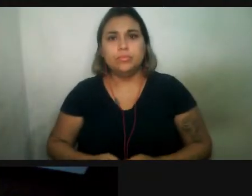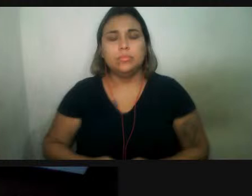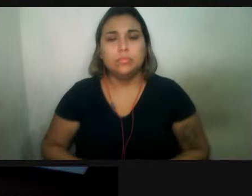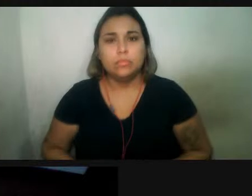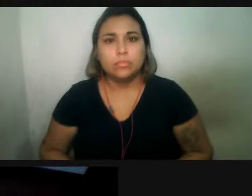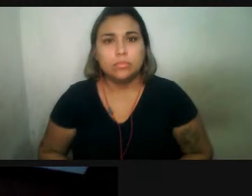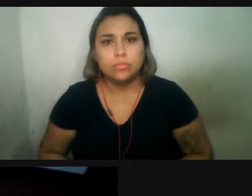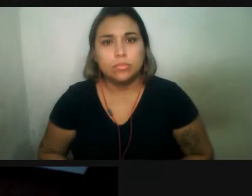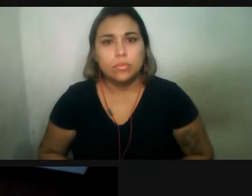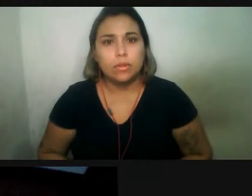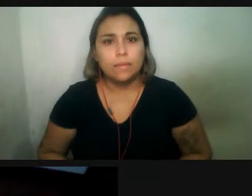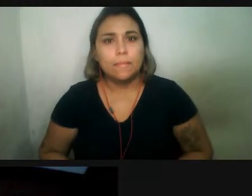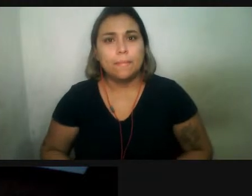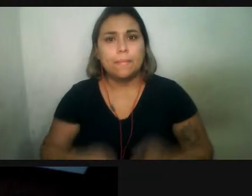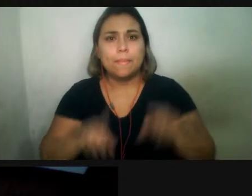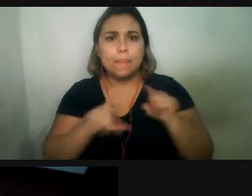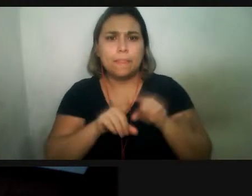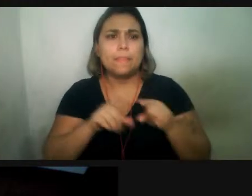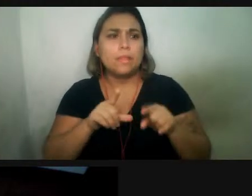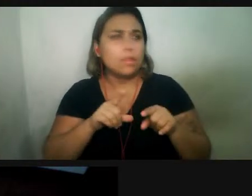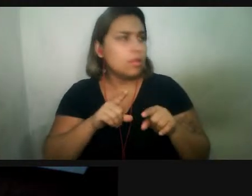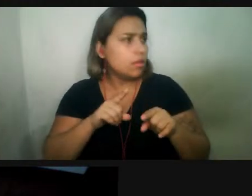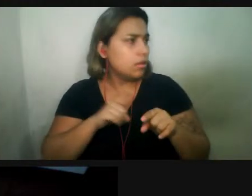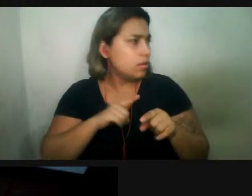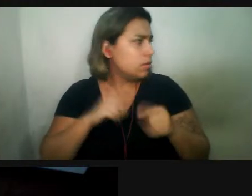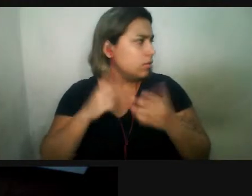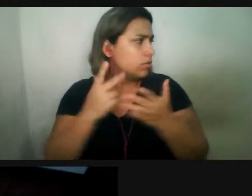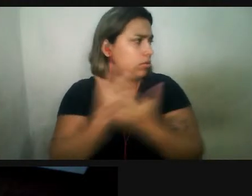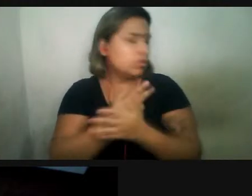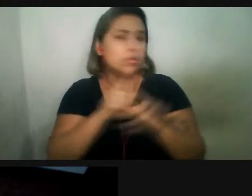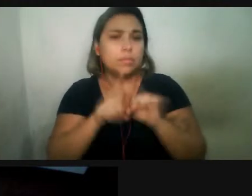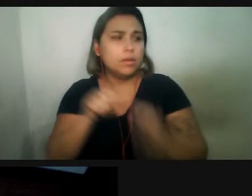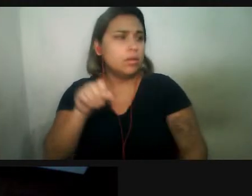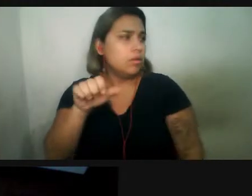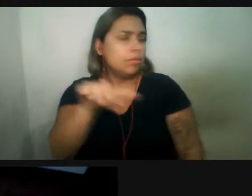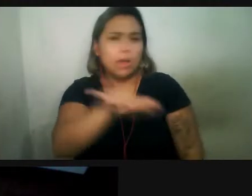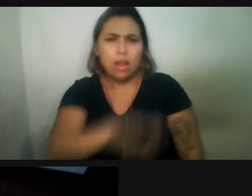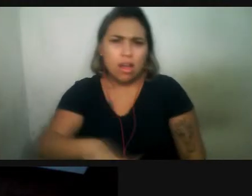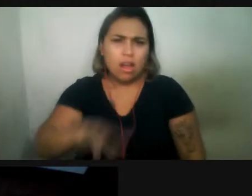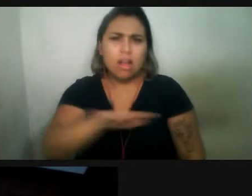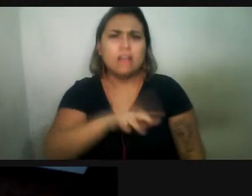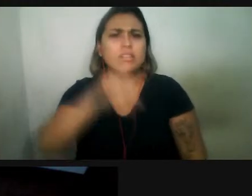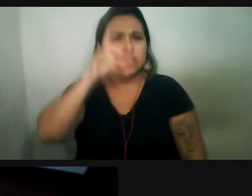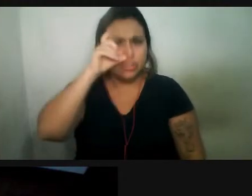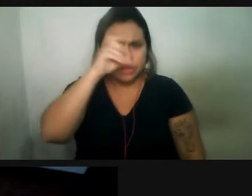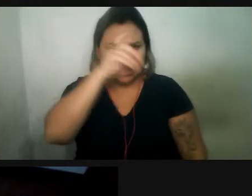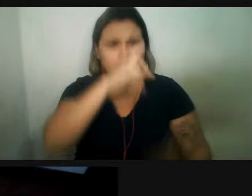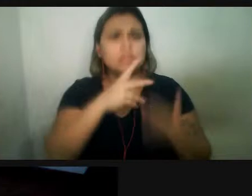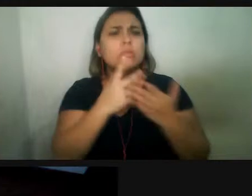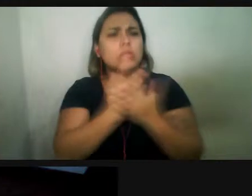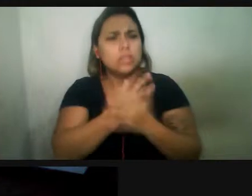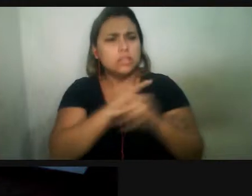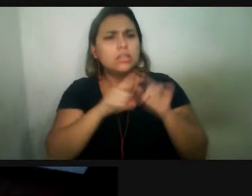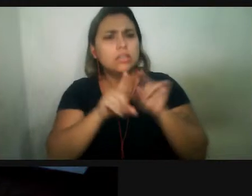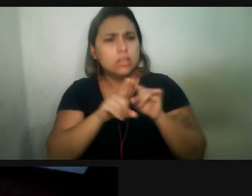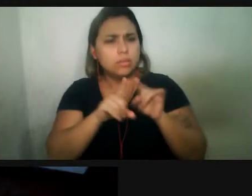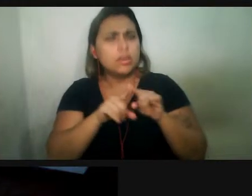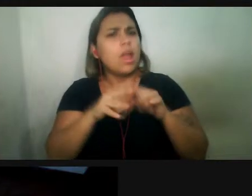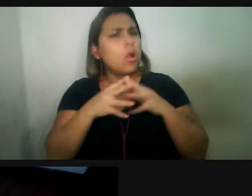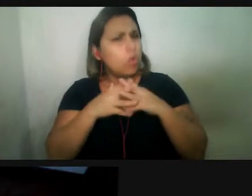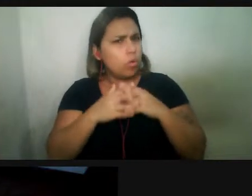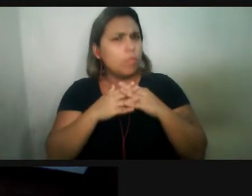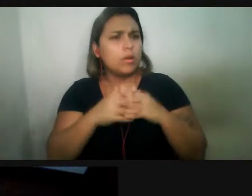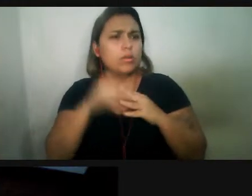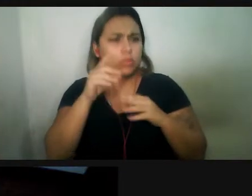há muitos níveis de ruído, né? É uma área muito complexa, assim, tem muitas fontes, então, é um assunto bem complexo,